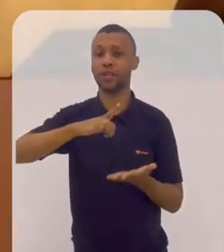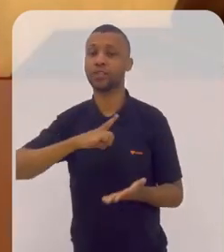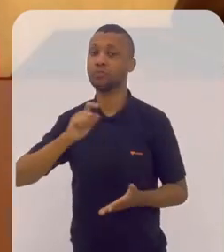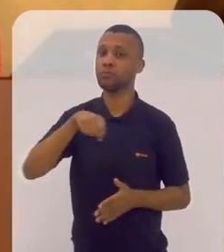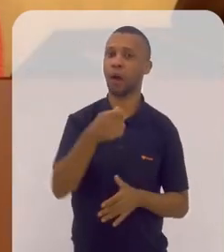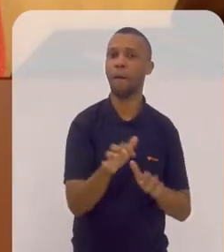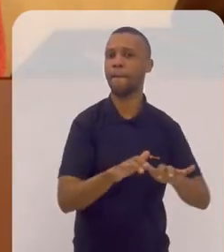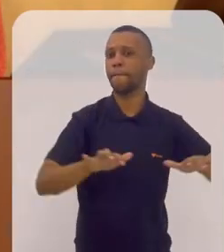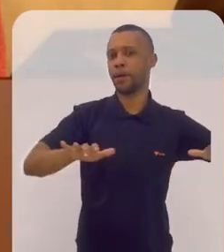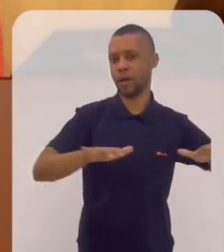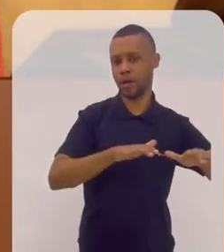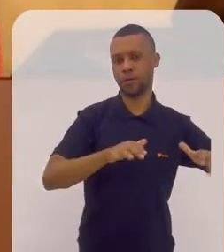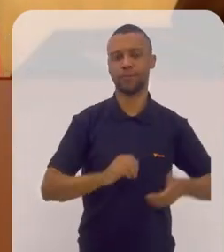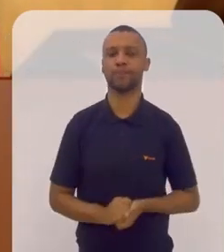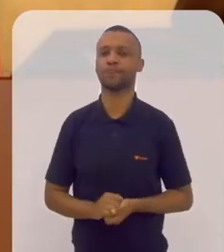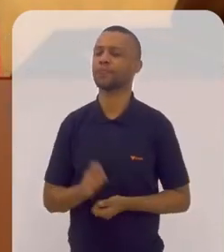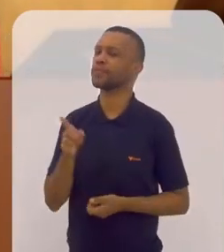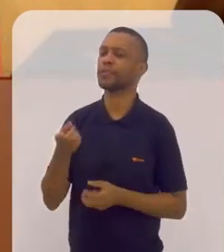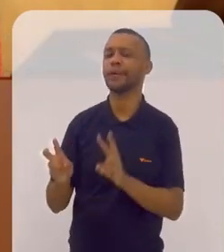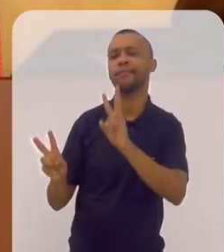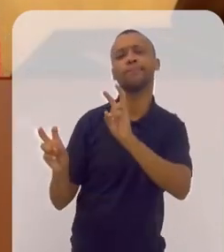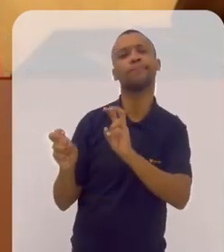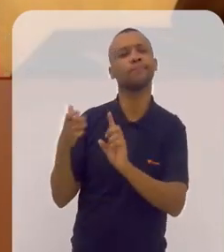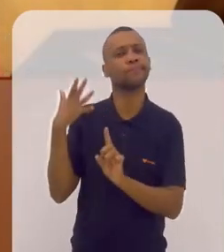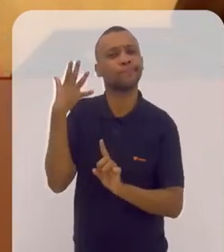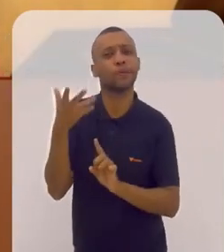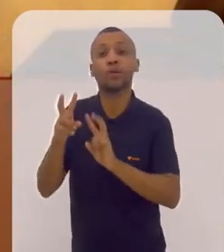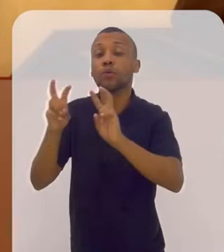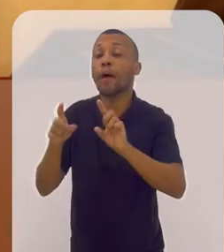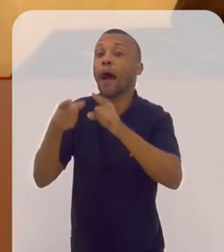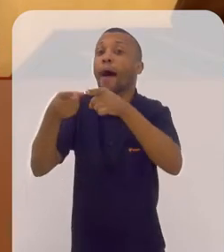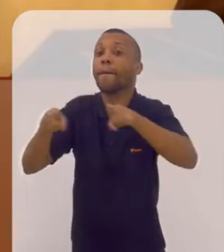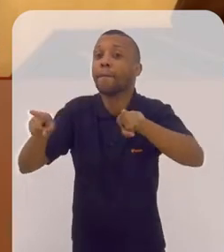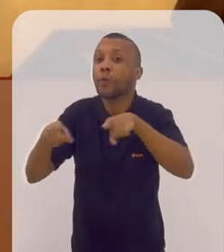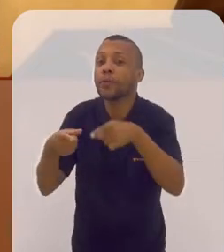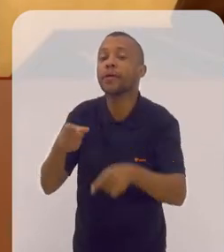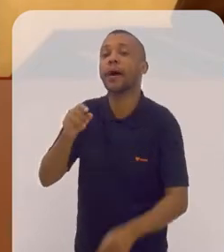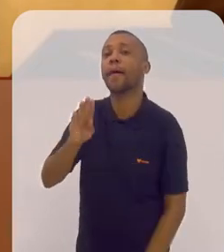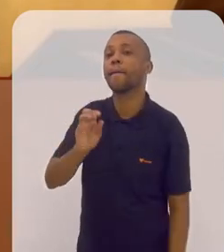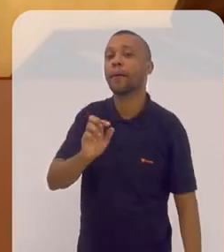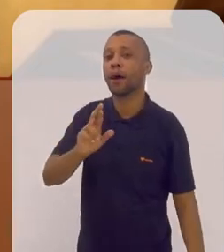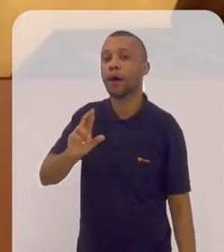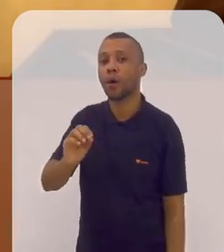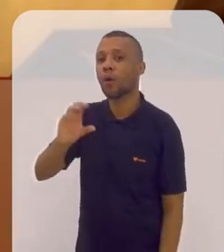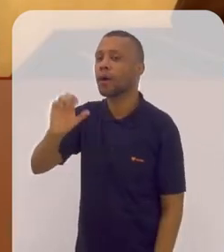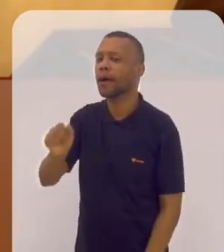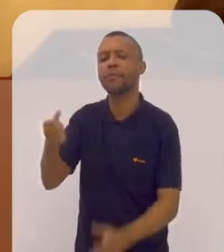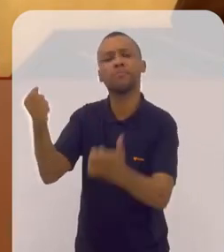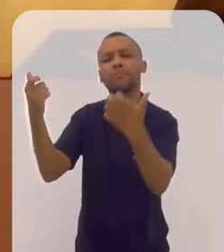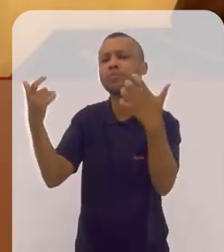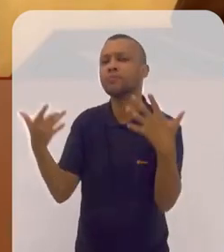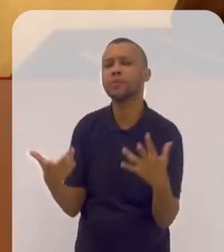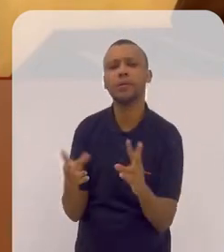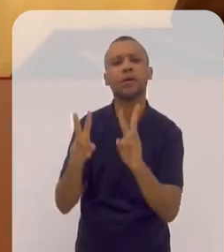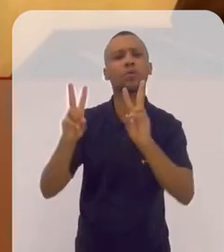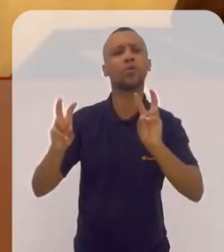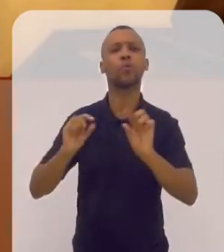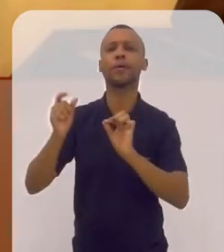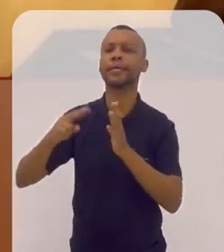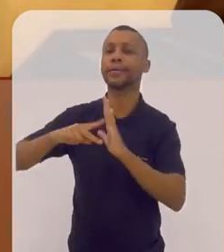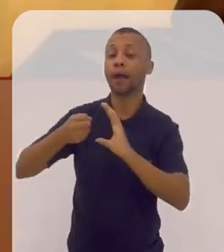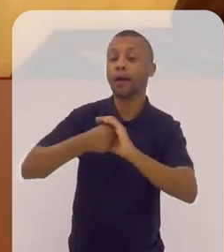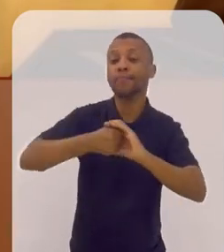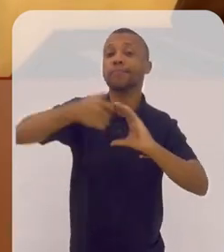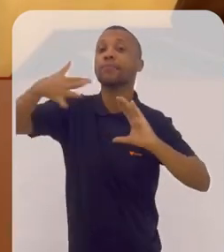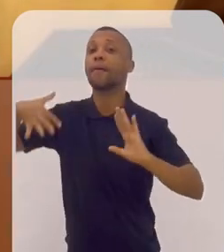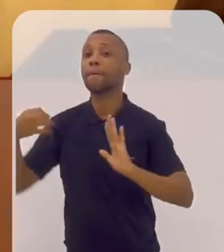E você citou, na sua fala, a questão da música barroca. Queria que você explicasse um pouquinho